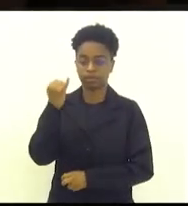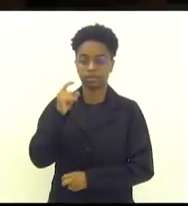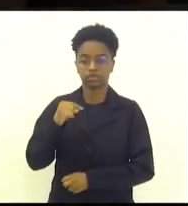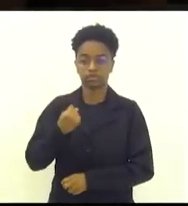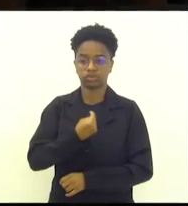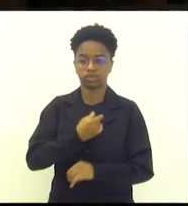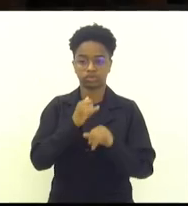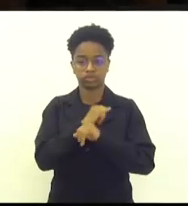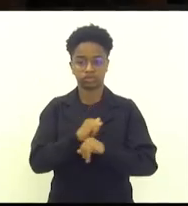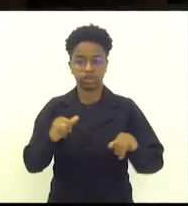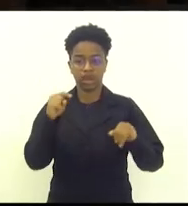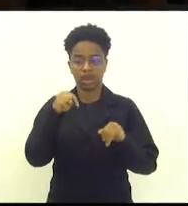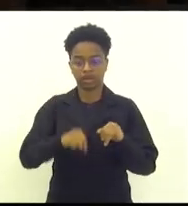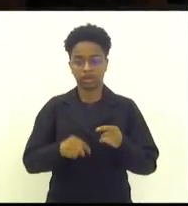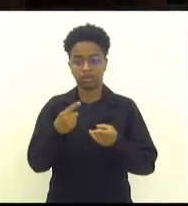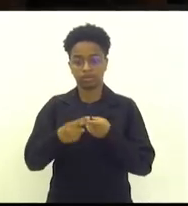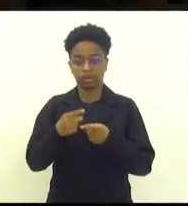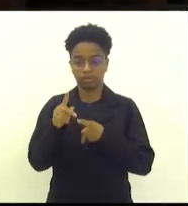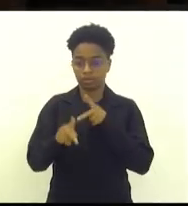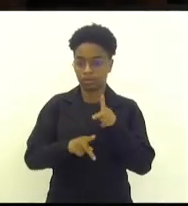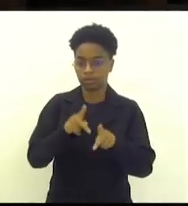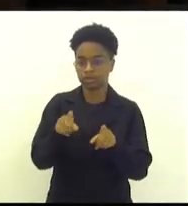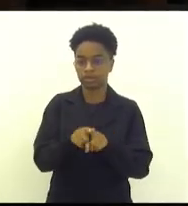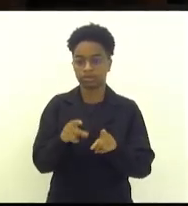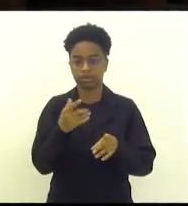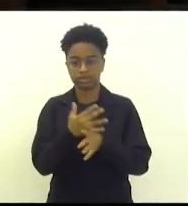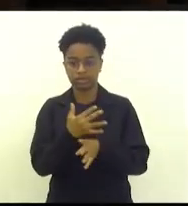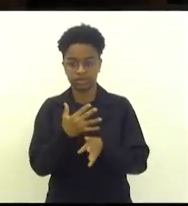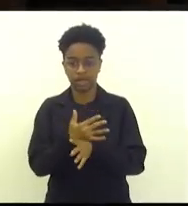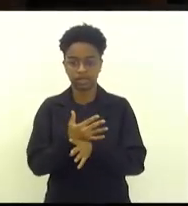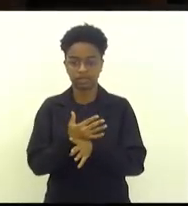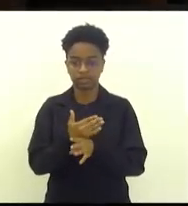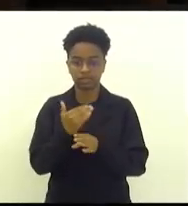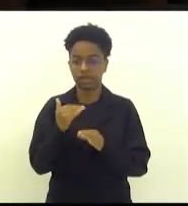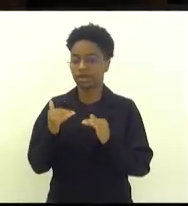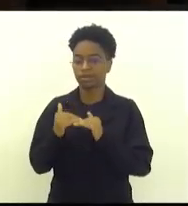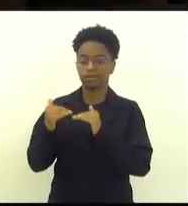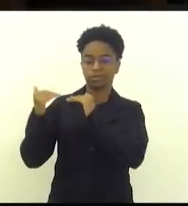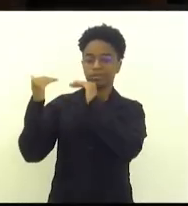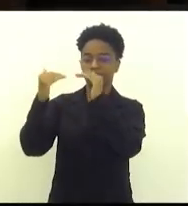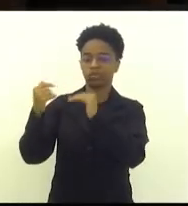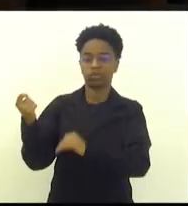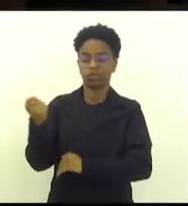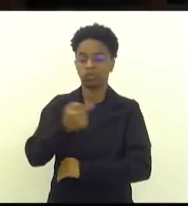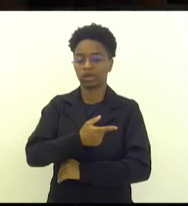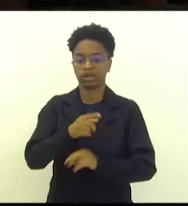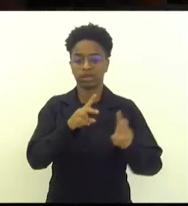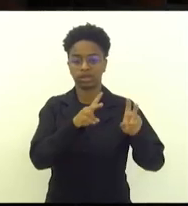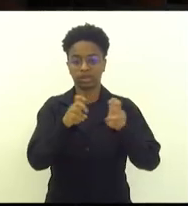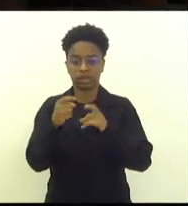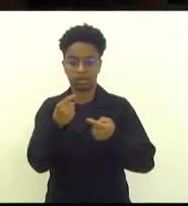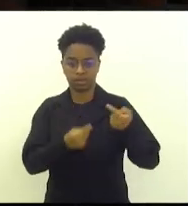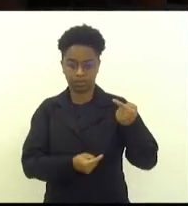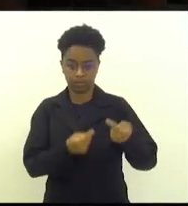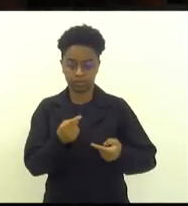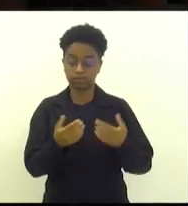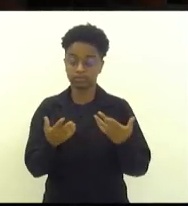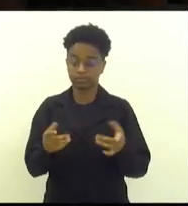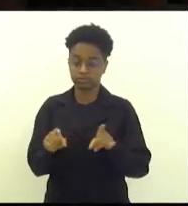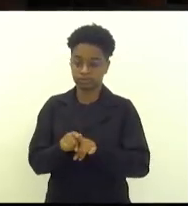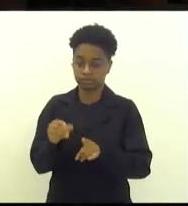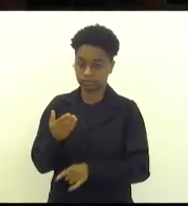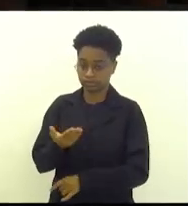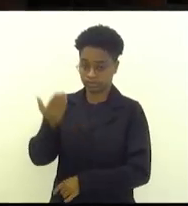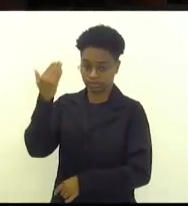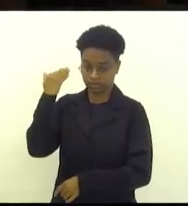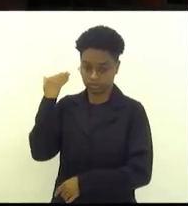aqui. a população e a cidade acima de celeumas políticas. E não por menos, lá atrás,